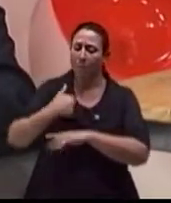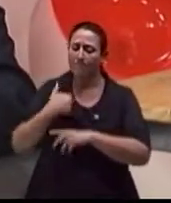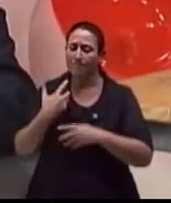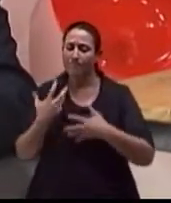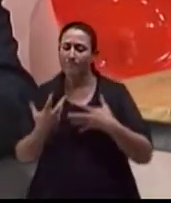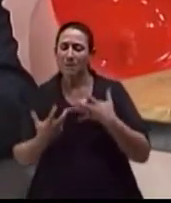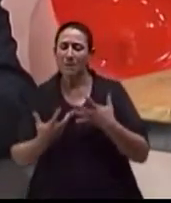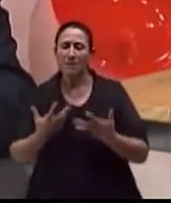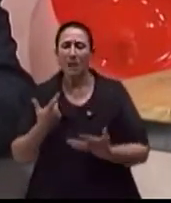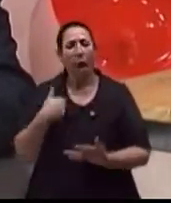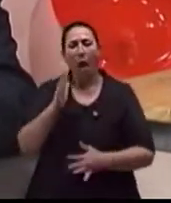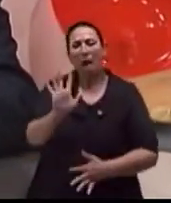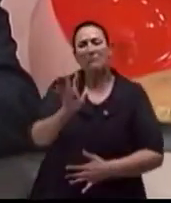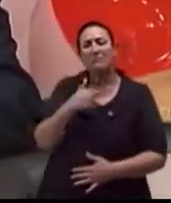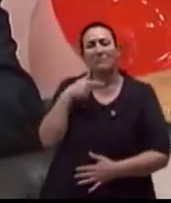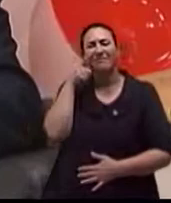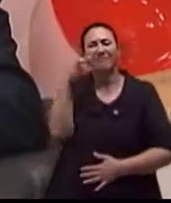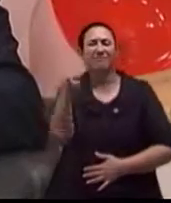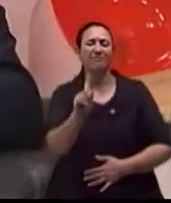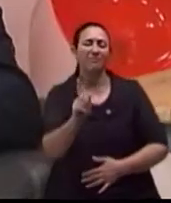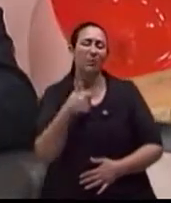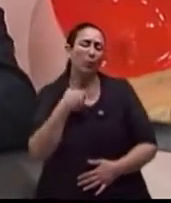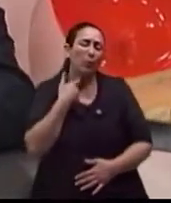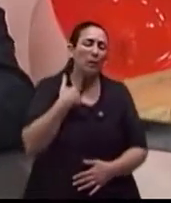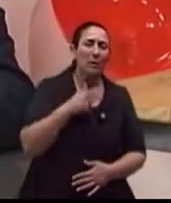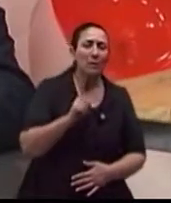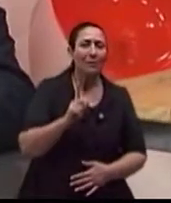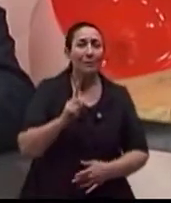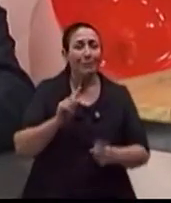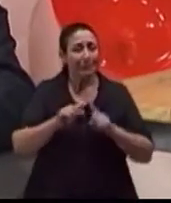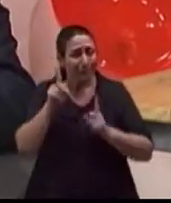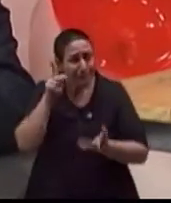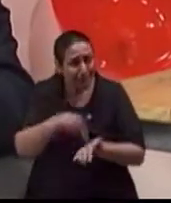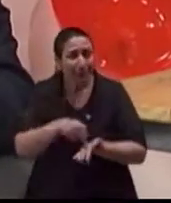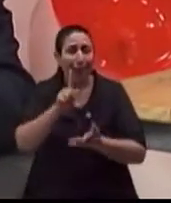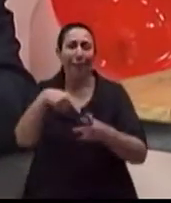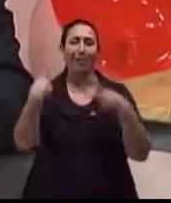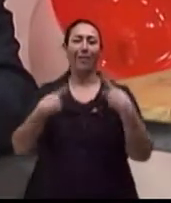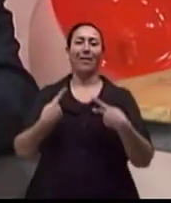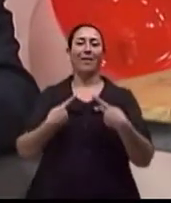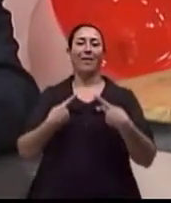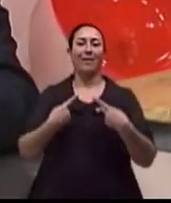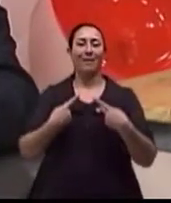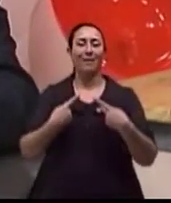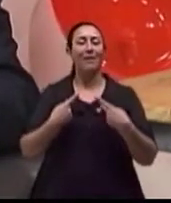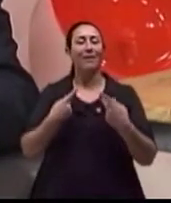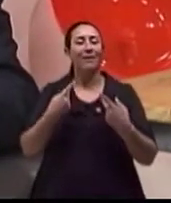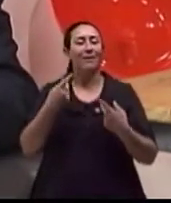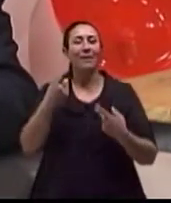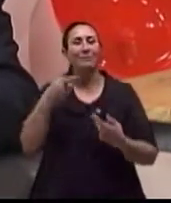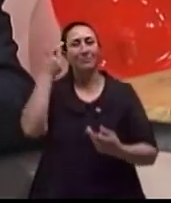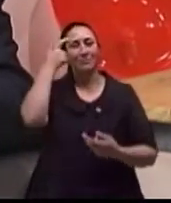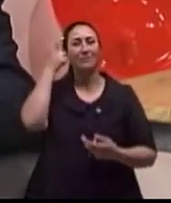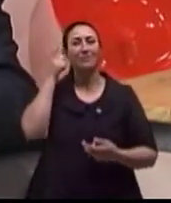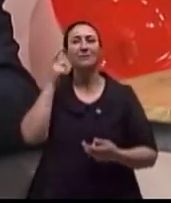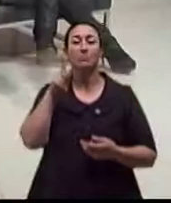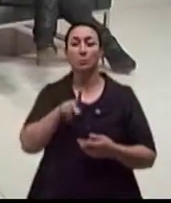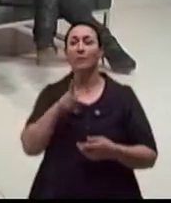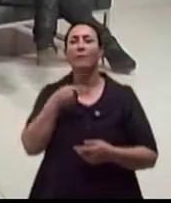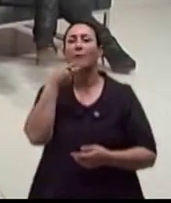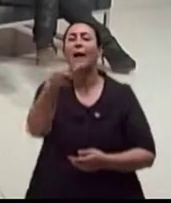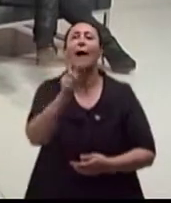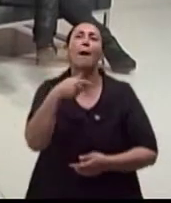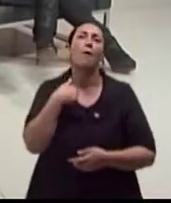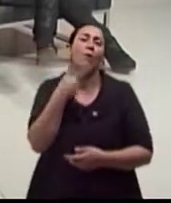aquela situação é uma situação ruim para a pessoa, então ele não procura. Então, a falta da rigidez nem sempre é a primeira queixa. Claro.